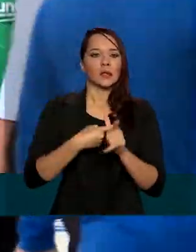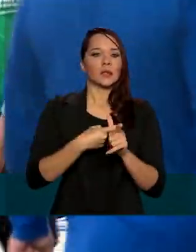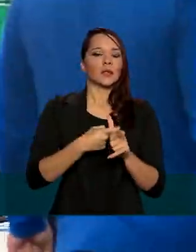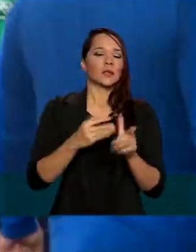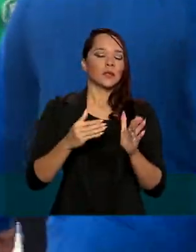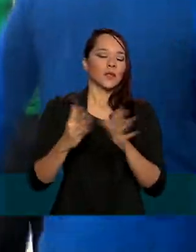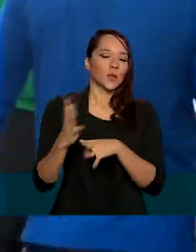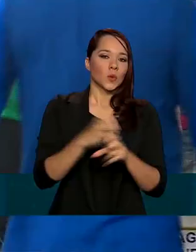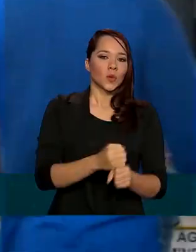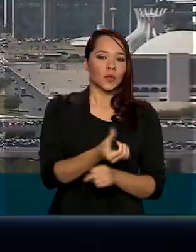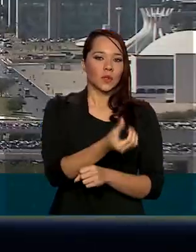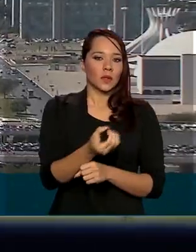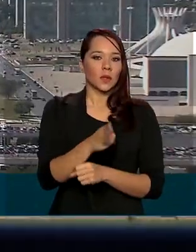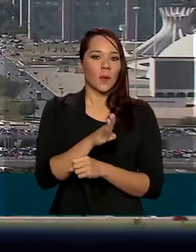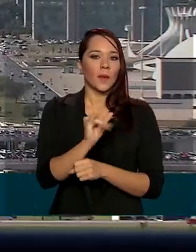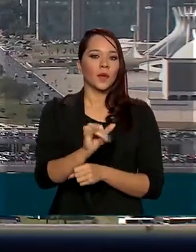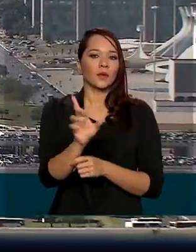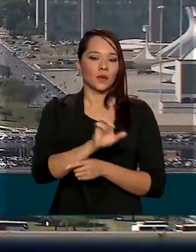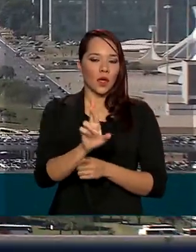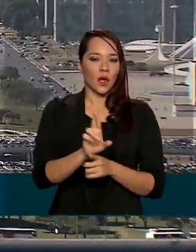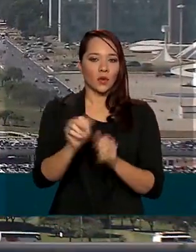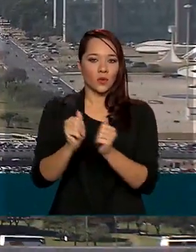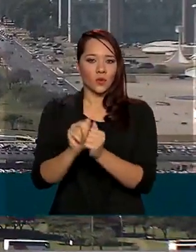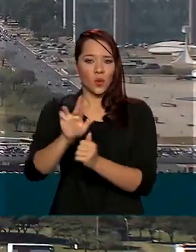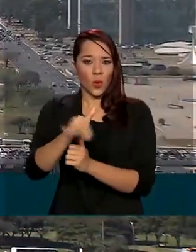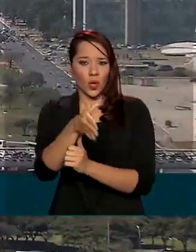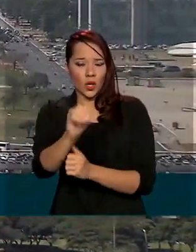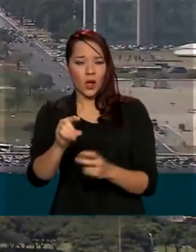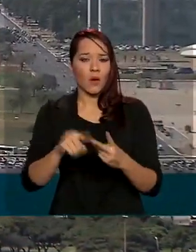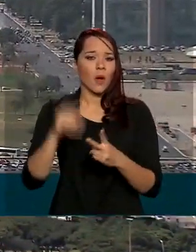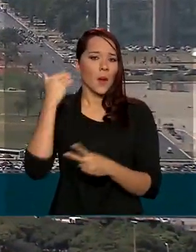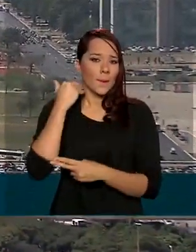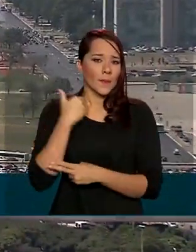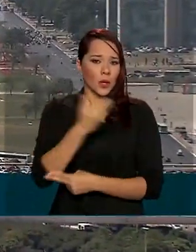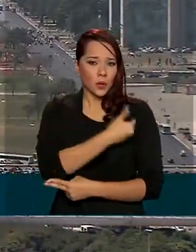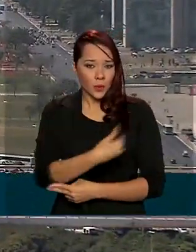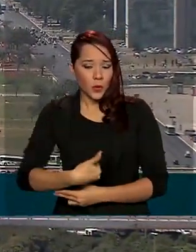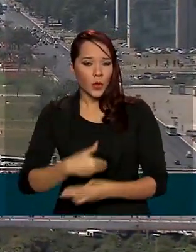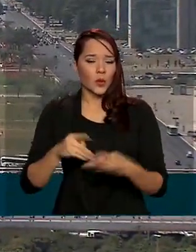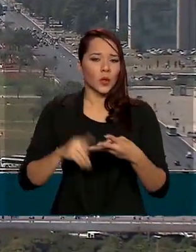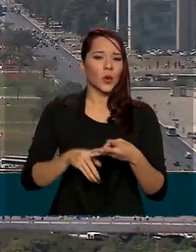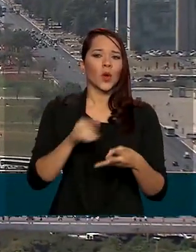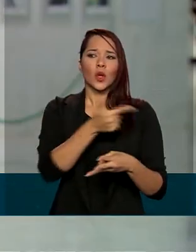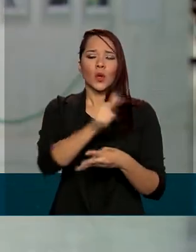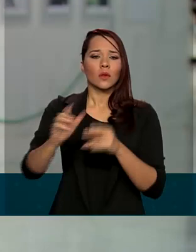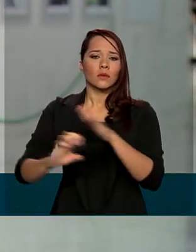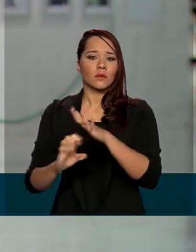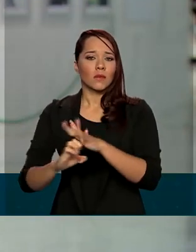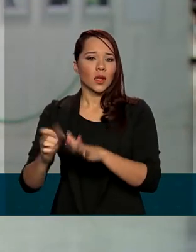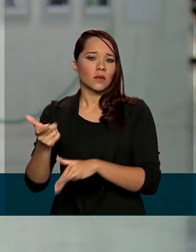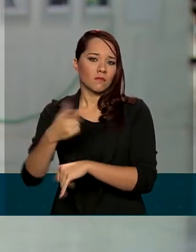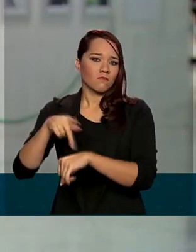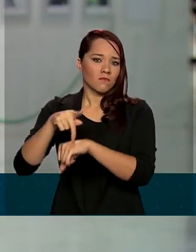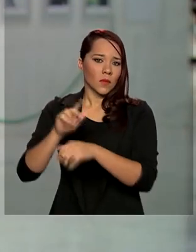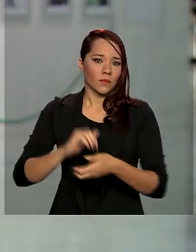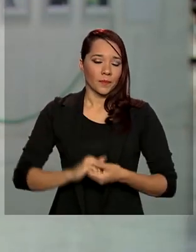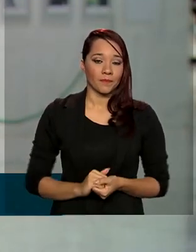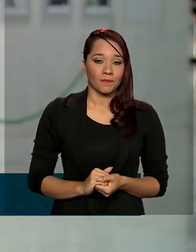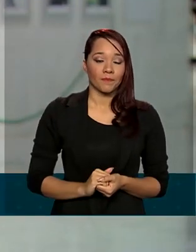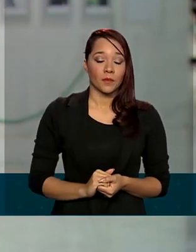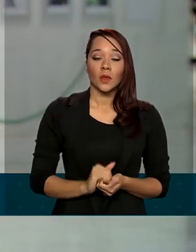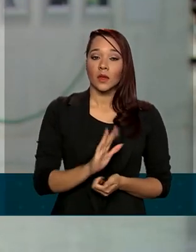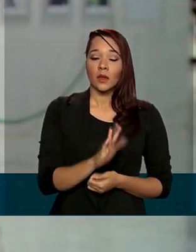60 bilhões de reais com a União, bancos públicos e organismos internacionais. Em contrapartida,